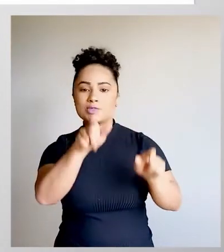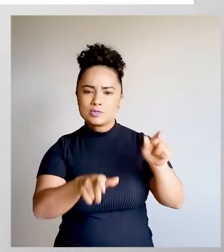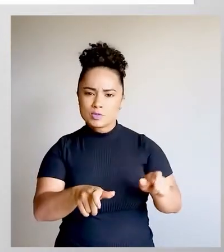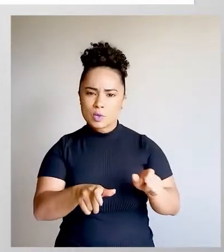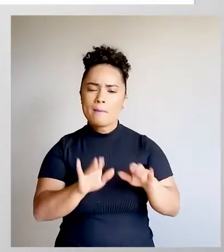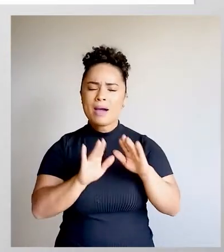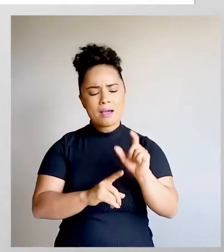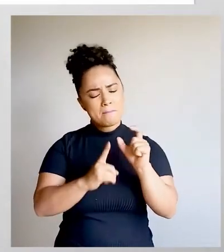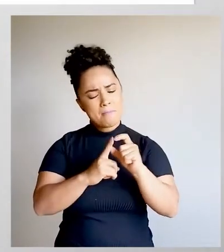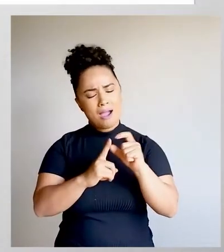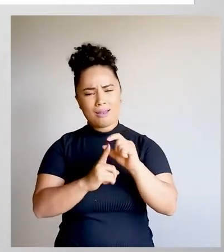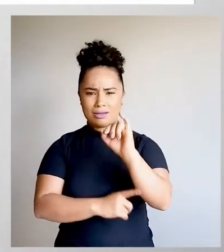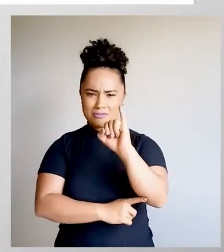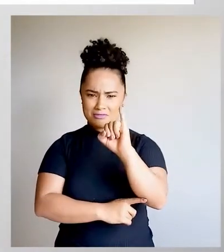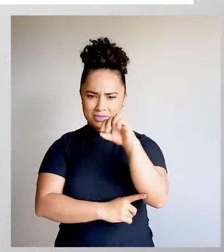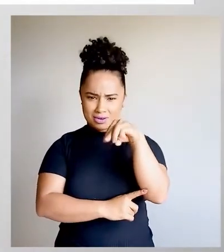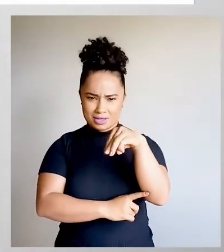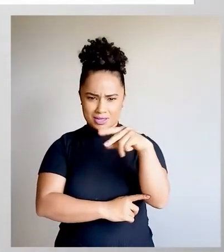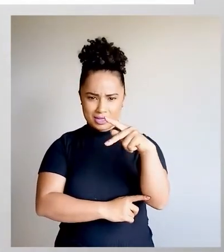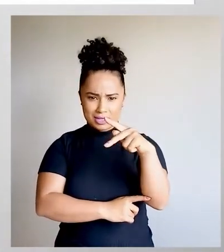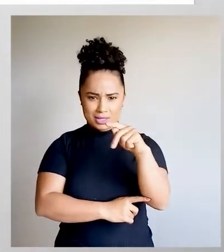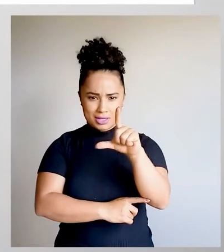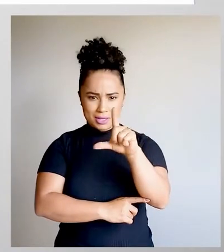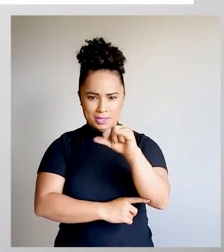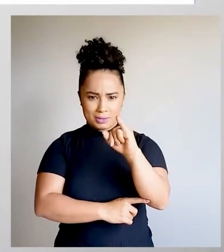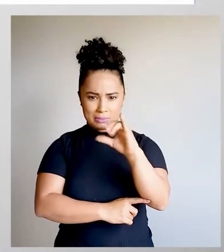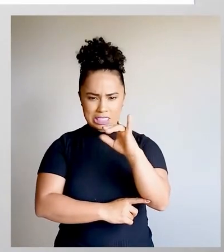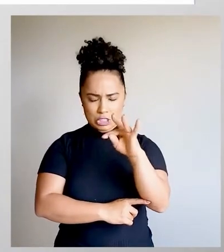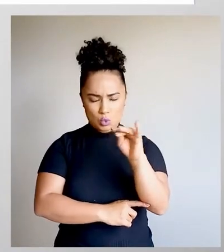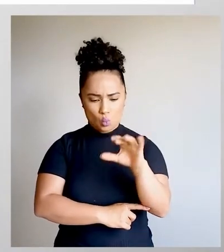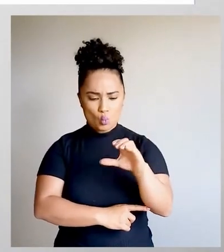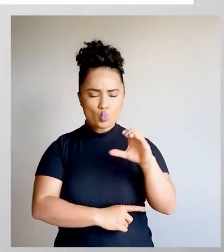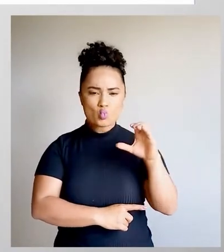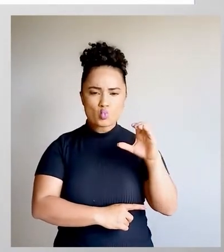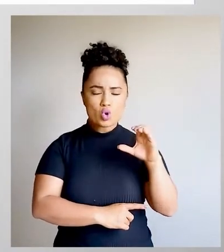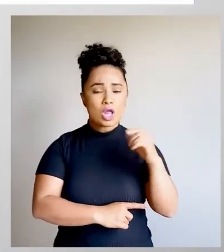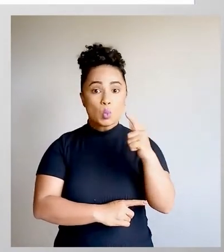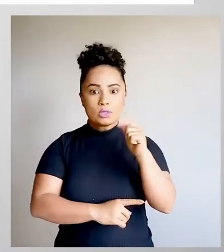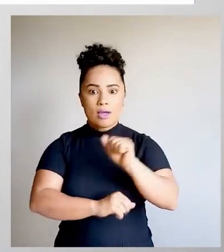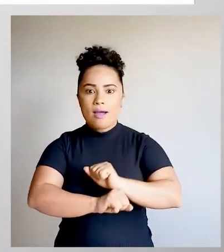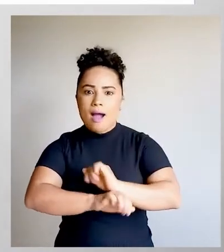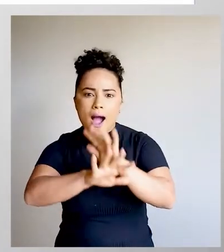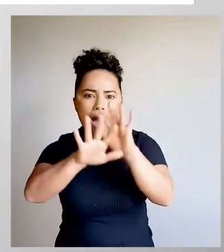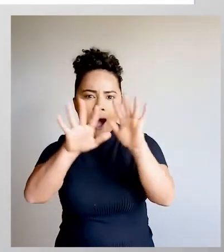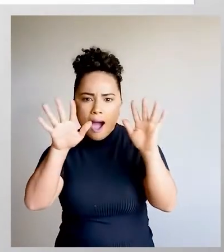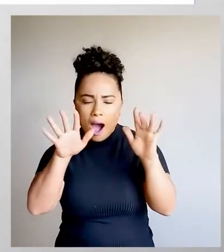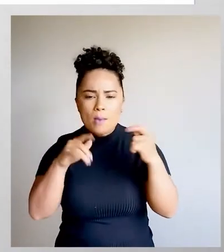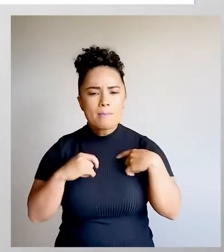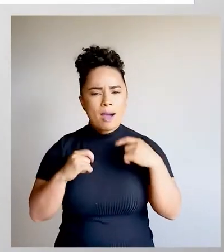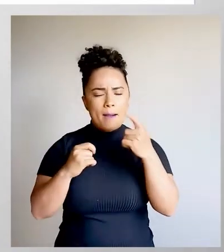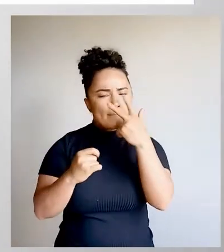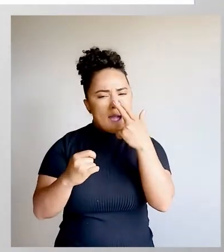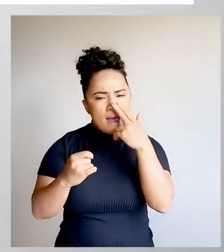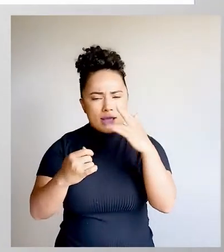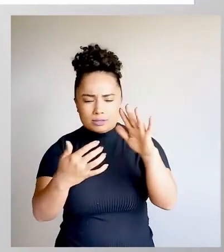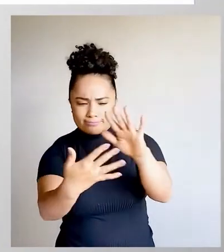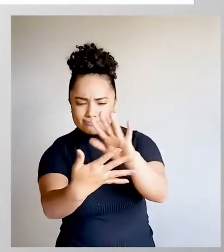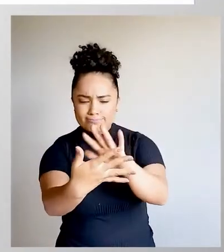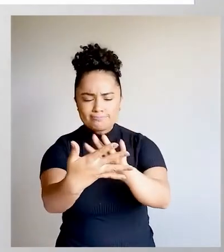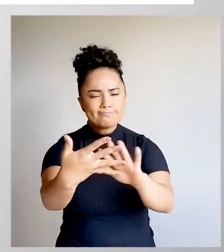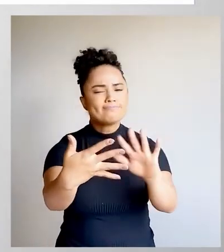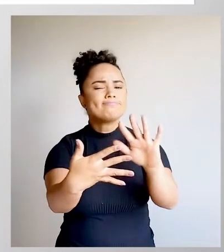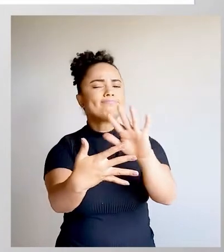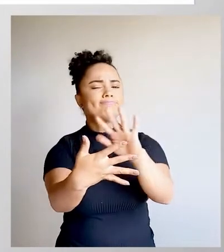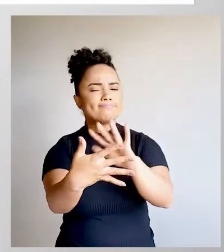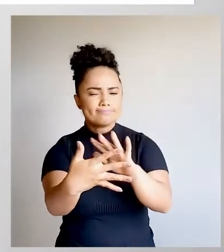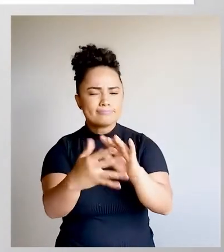implícito? Implícito é aquilo que não está dito, mas pode ser percebido com facilidade. É aquilo que está subentendido no